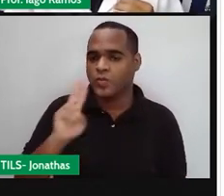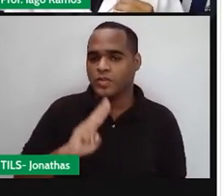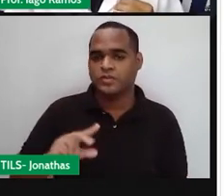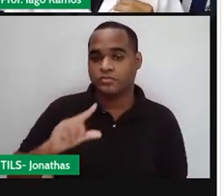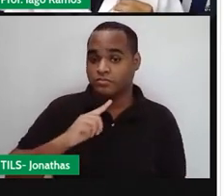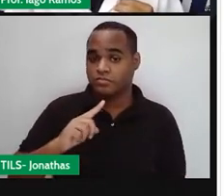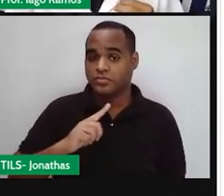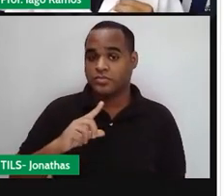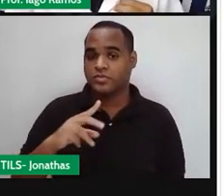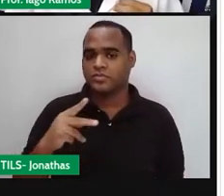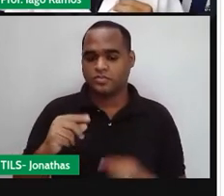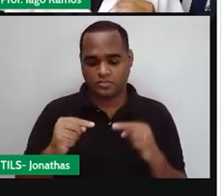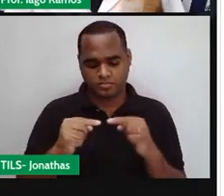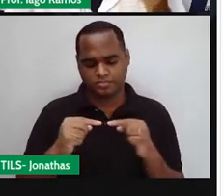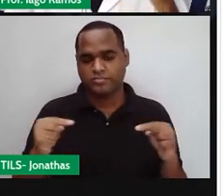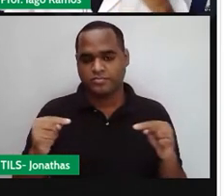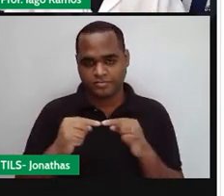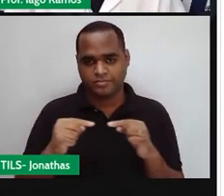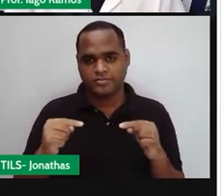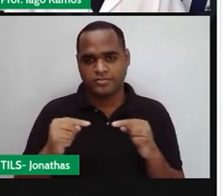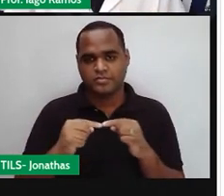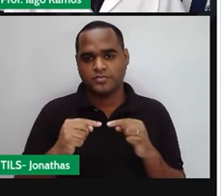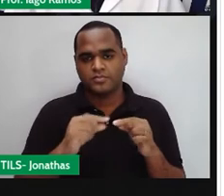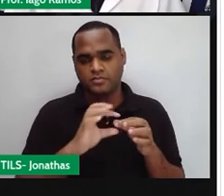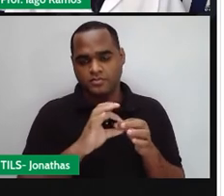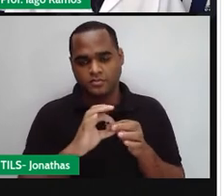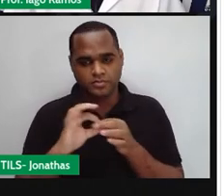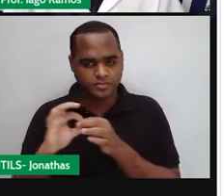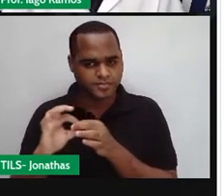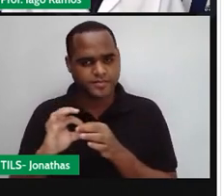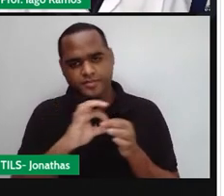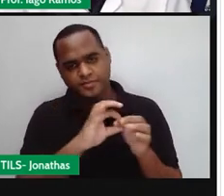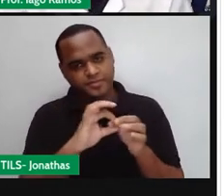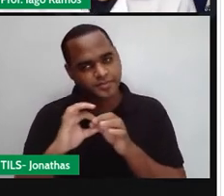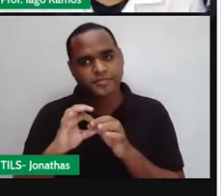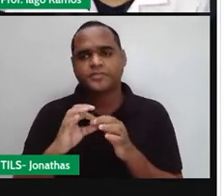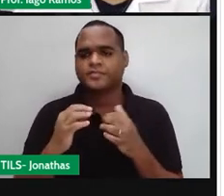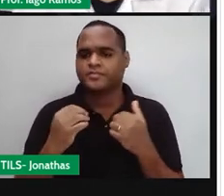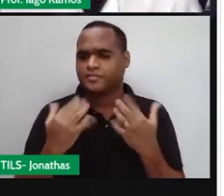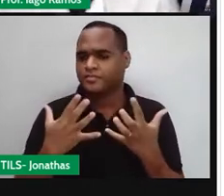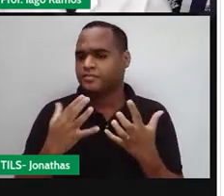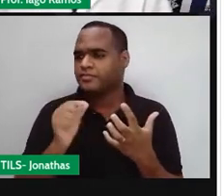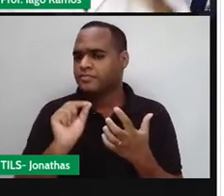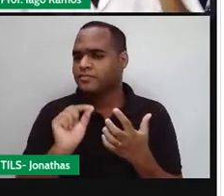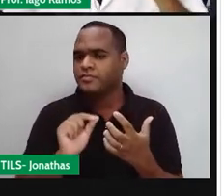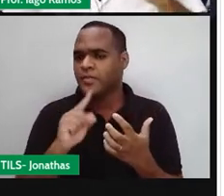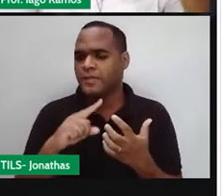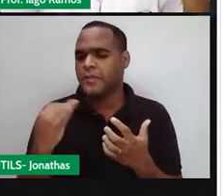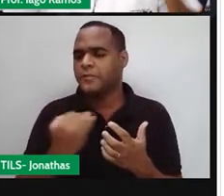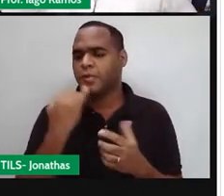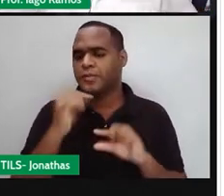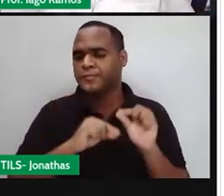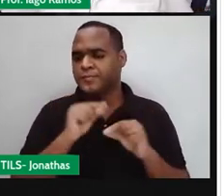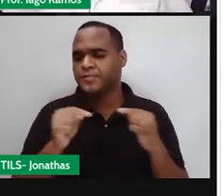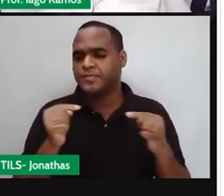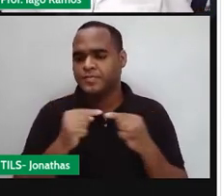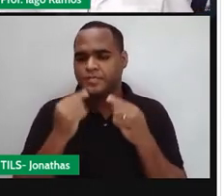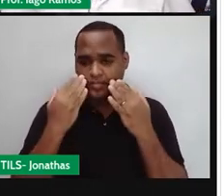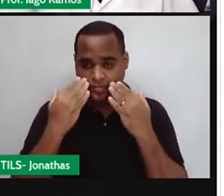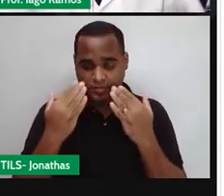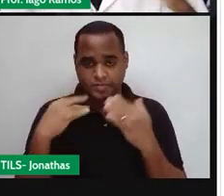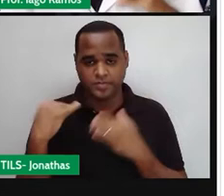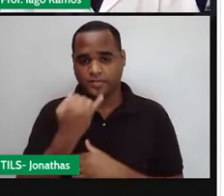reta numérica, como a gente fez nas outras operações. Só que aqui tem um detalhe importante, uma observação